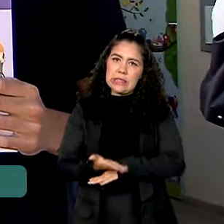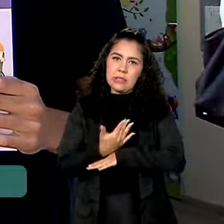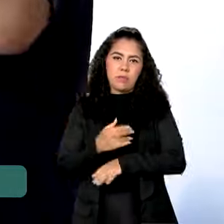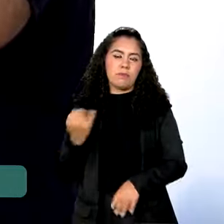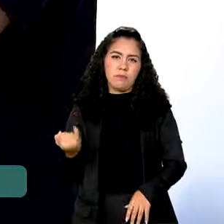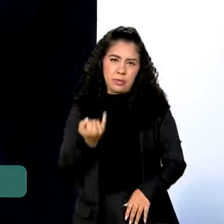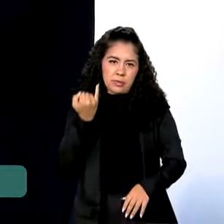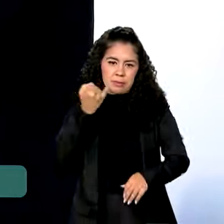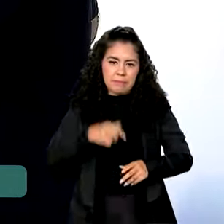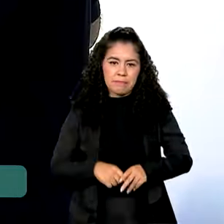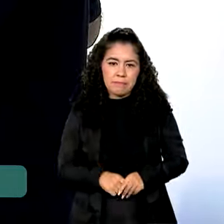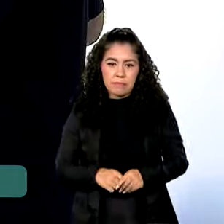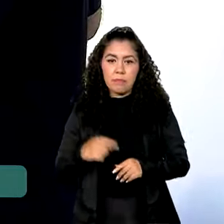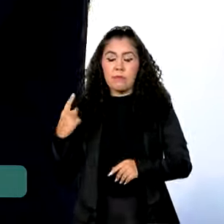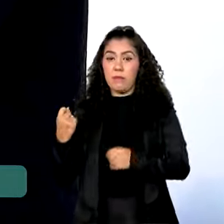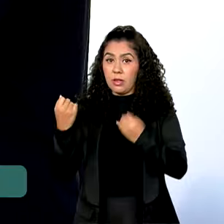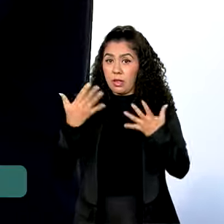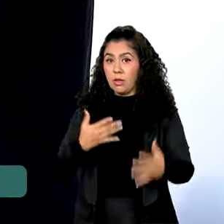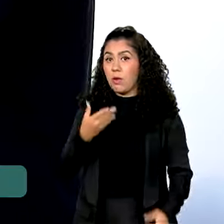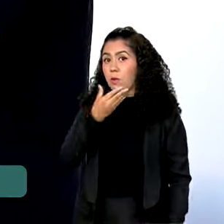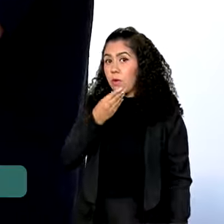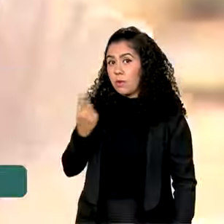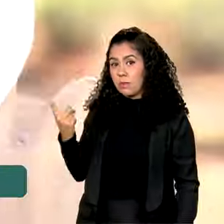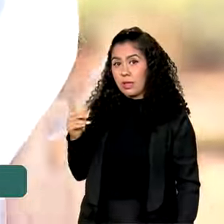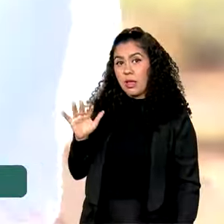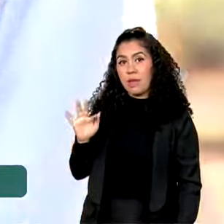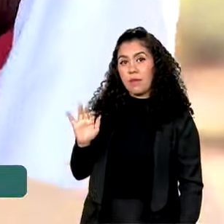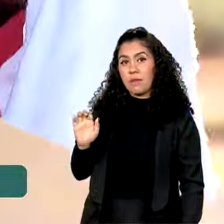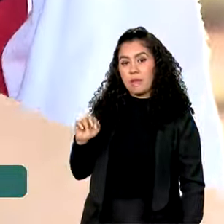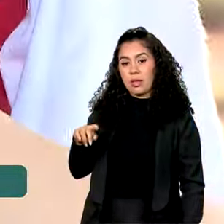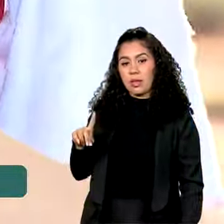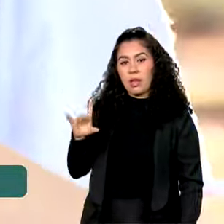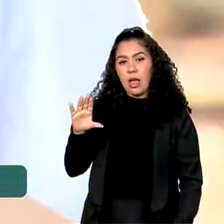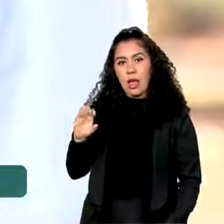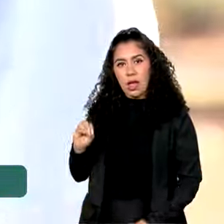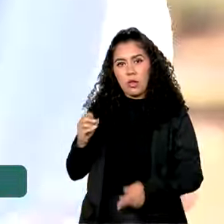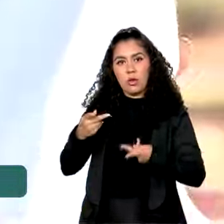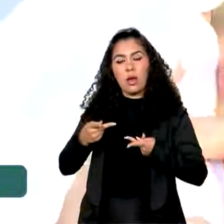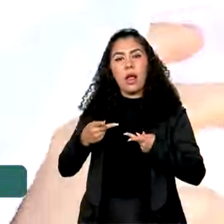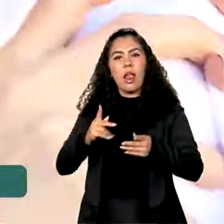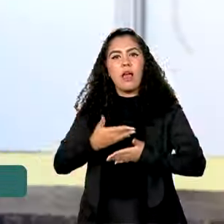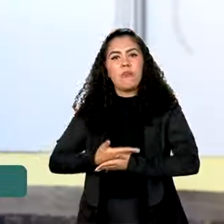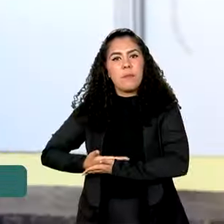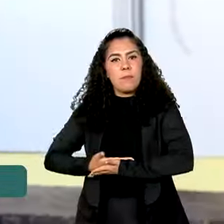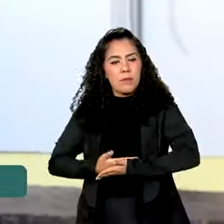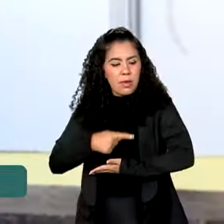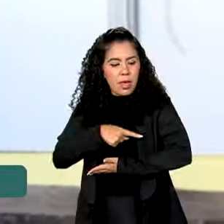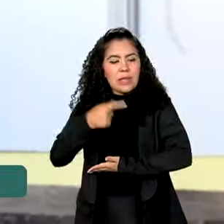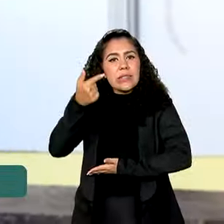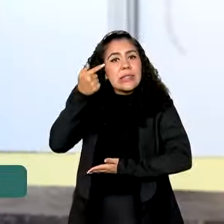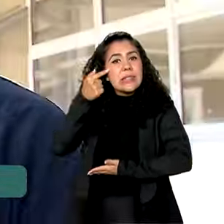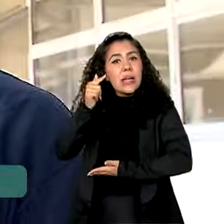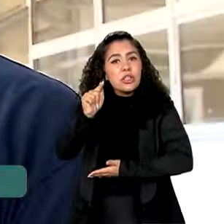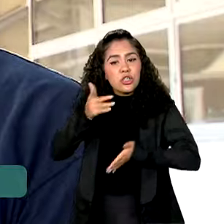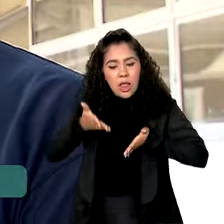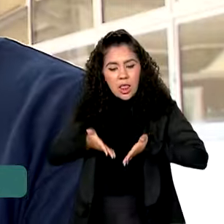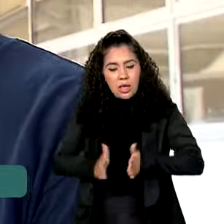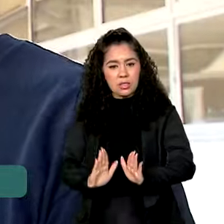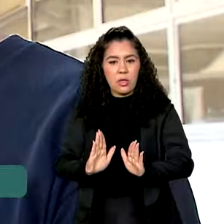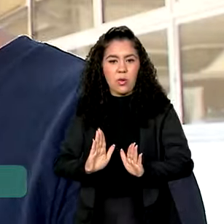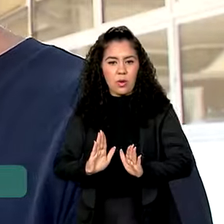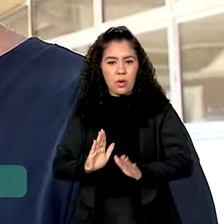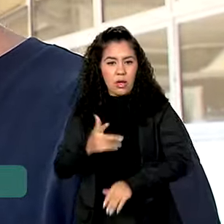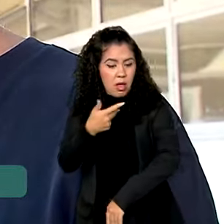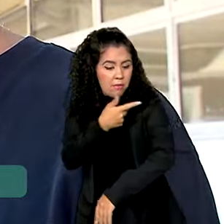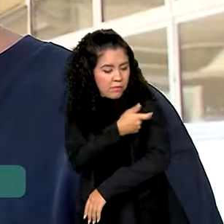importante. Garantia que o Fernando também busca ao levar a filha de sete dias ao posto de vacinação. A vacina,